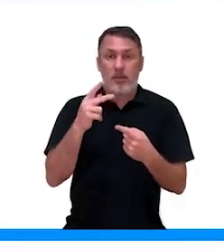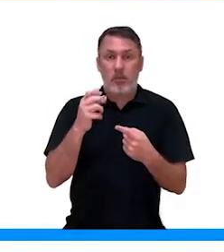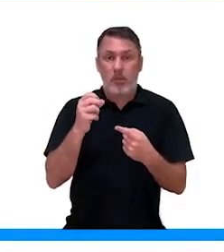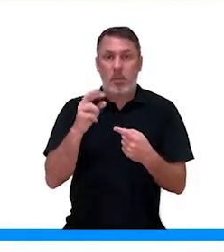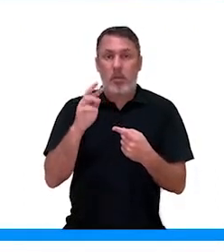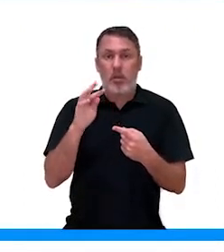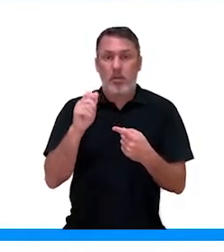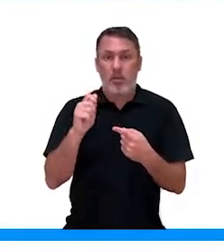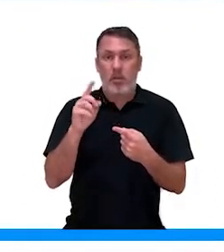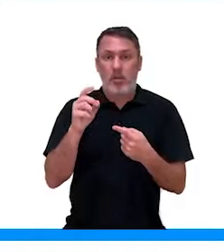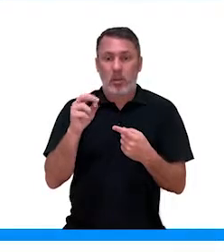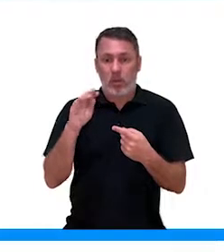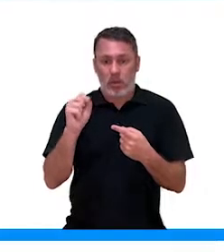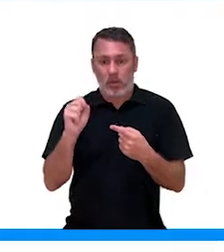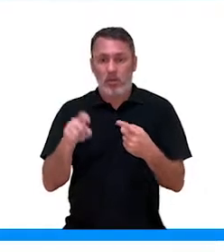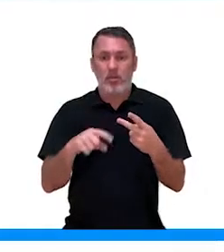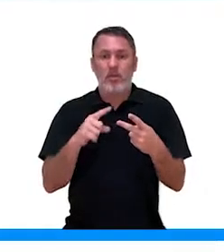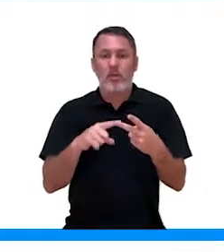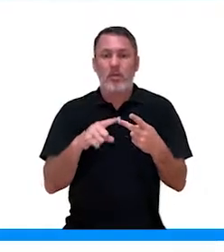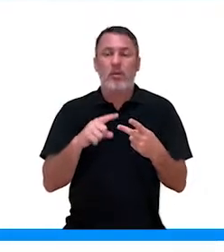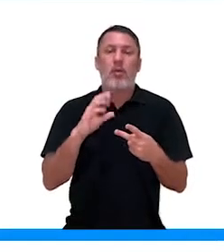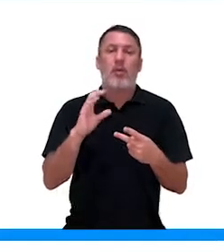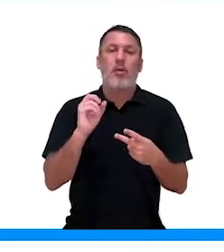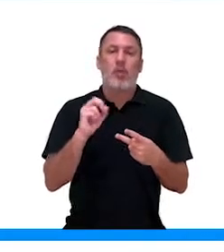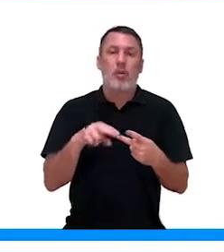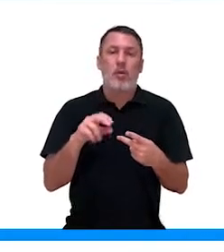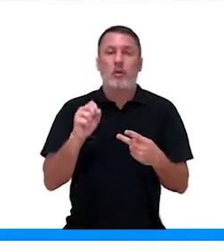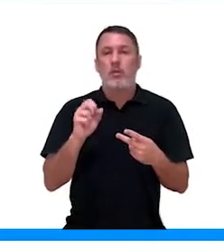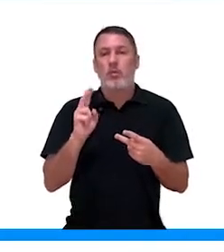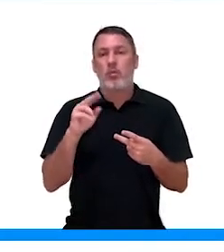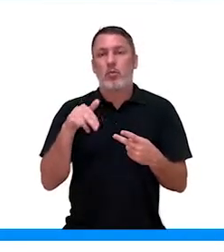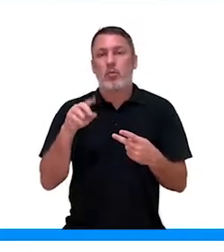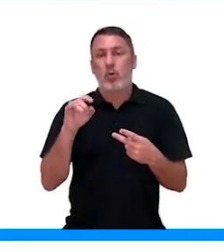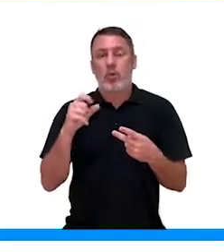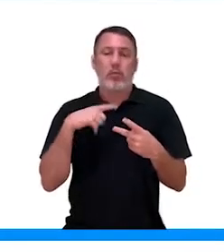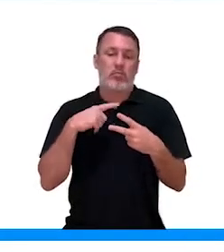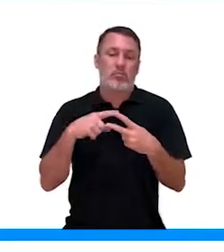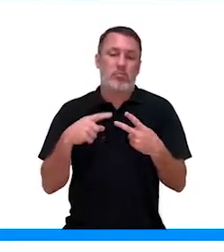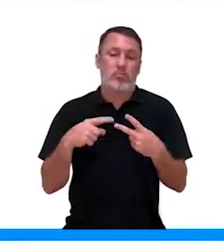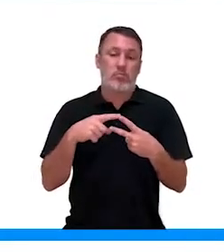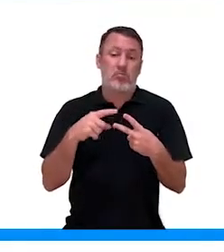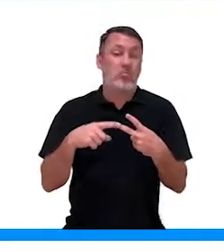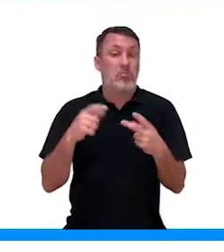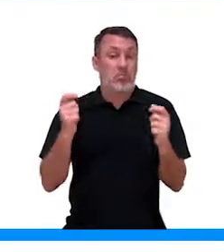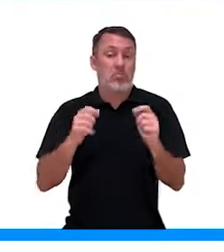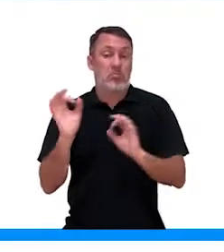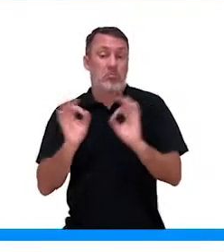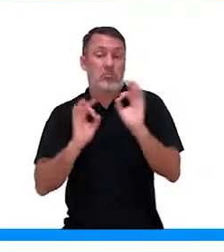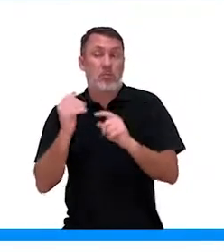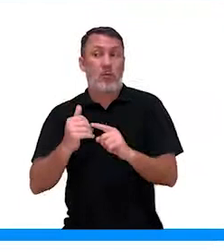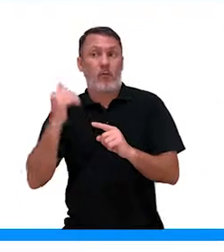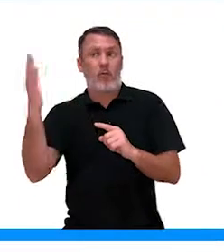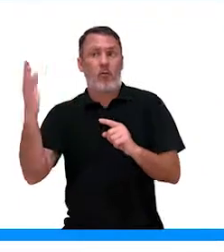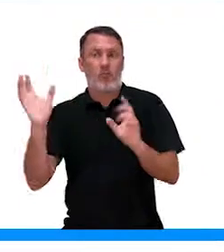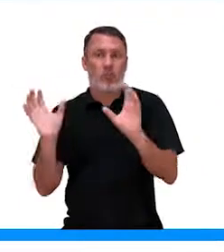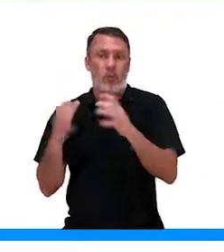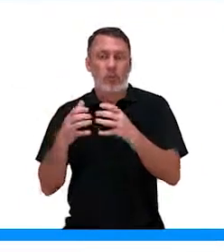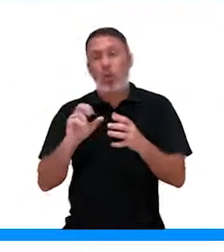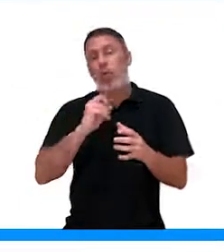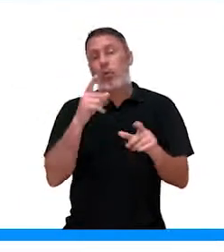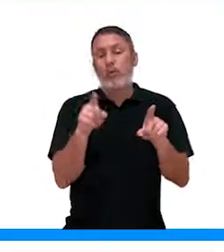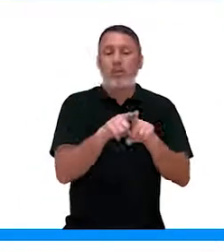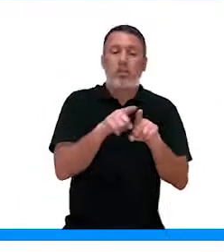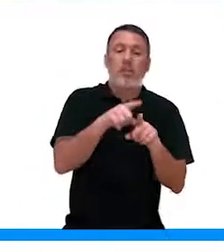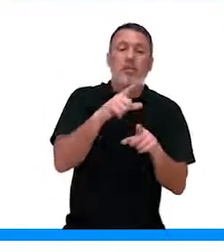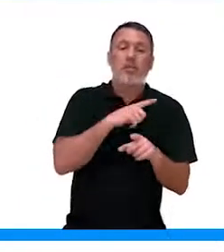consumidoras. As exportadoras são aquelas que podem ser produtoras, né? Como as que vão realizar a fotossíntese,